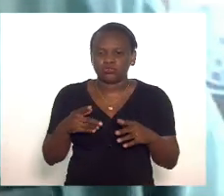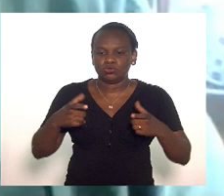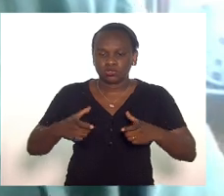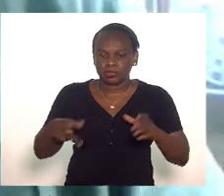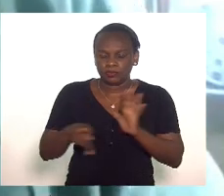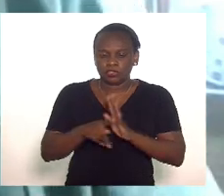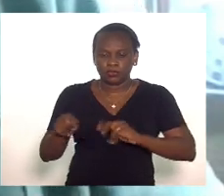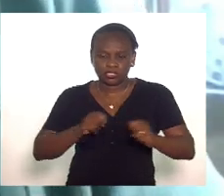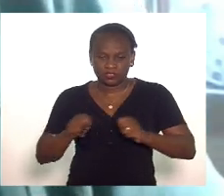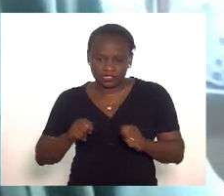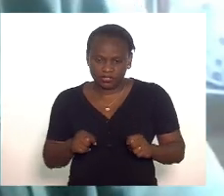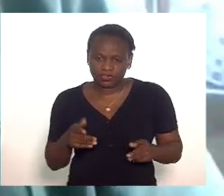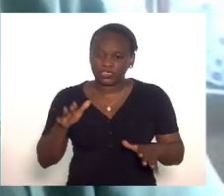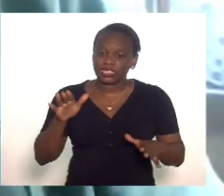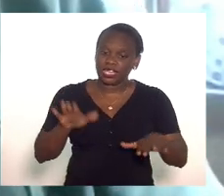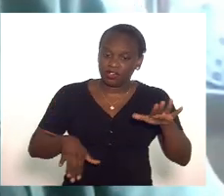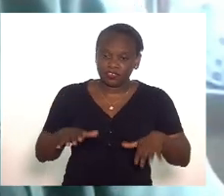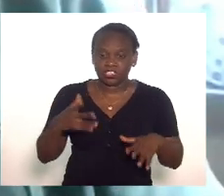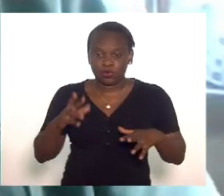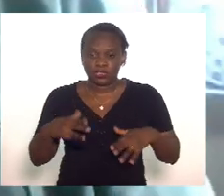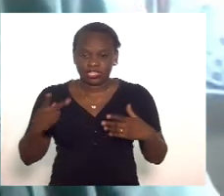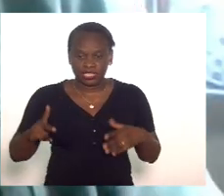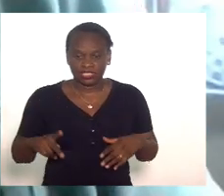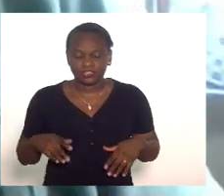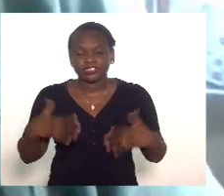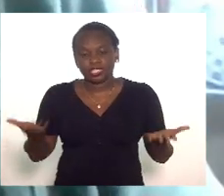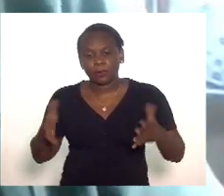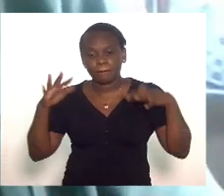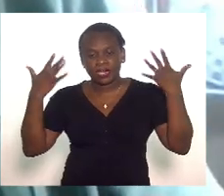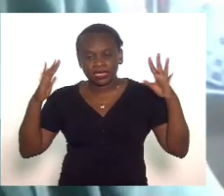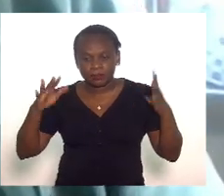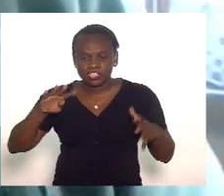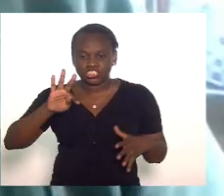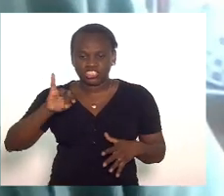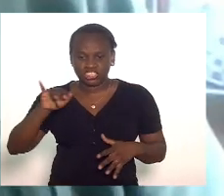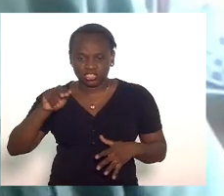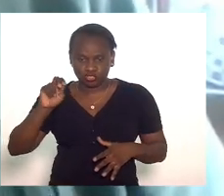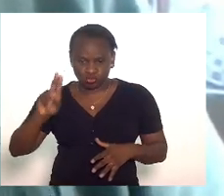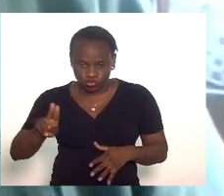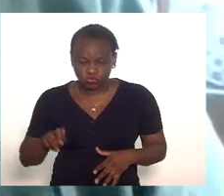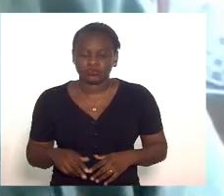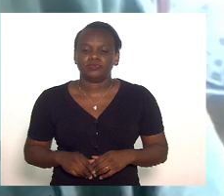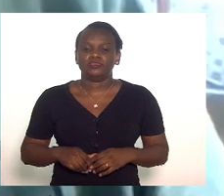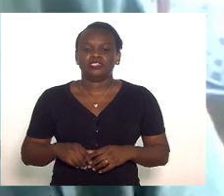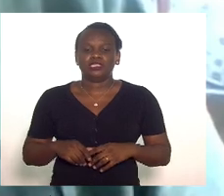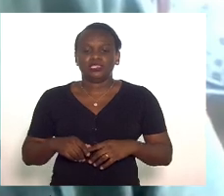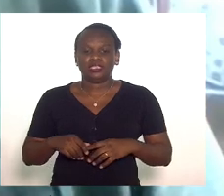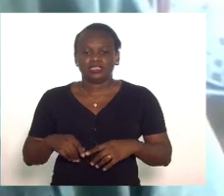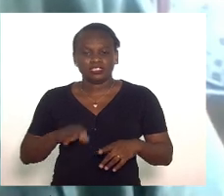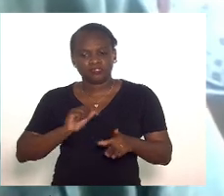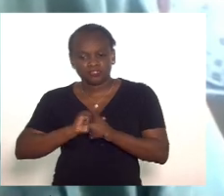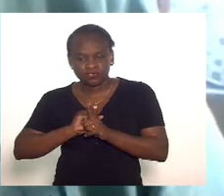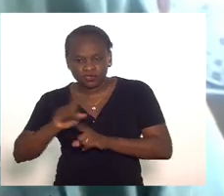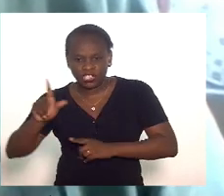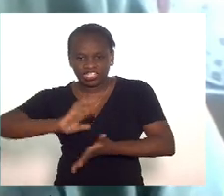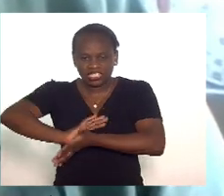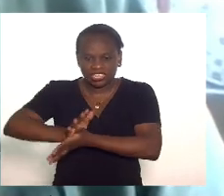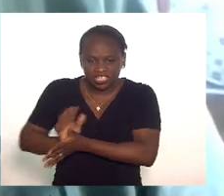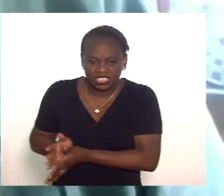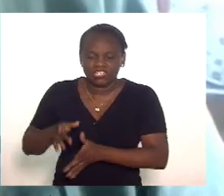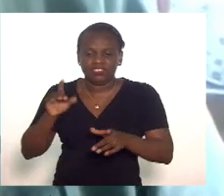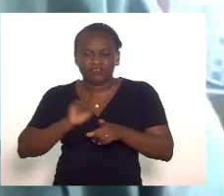mas talvez tenha o melhor deles. Então, parabéns, Tia Ju, parabéns, Tia Ju, fora maltratos, fora